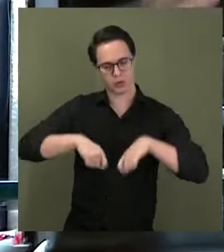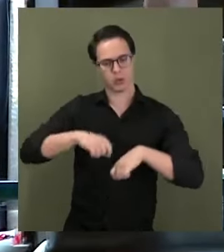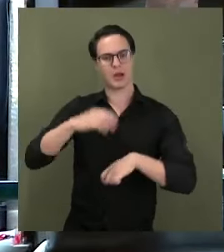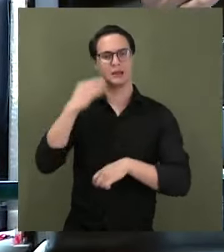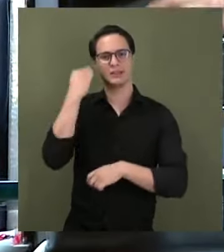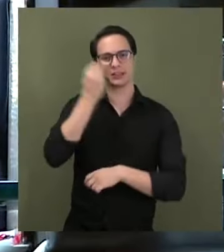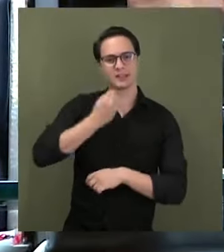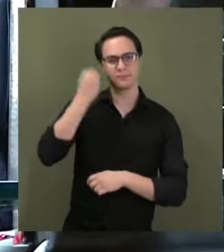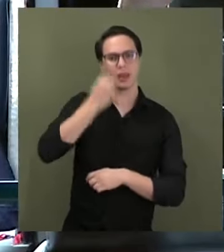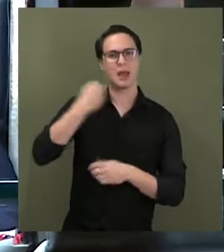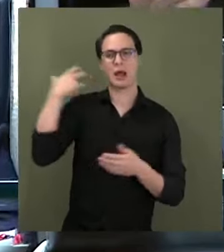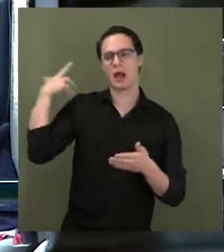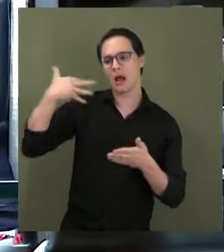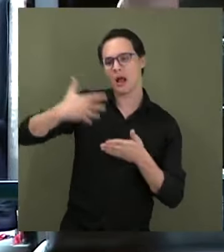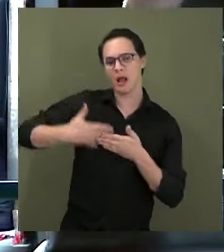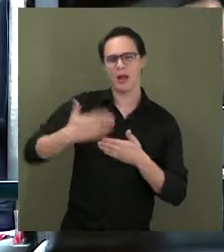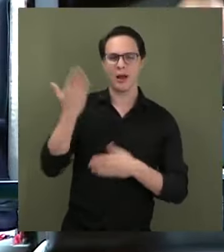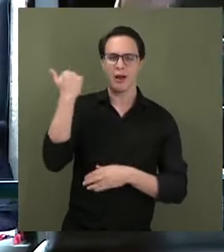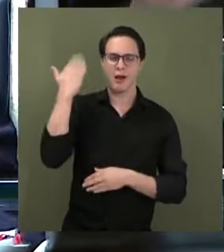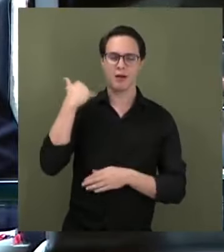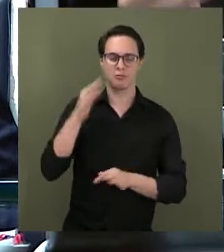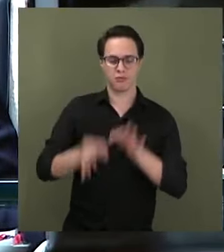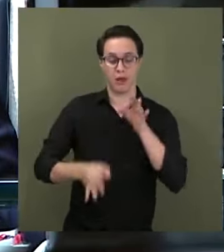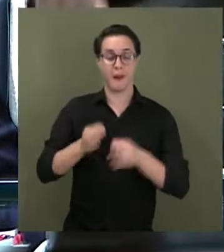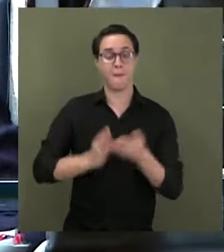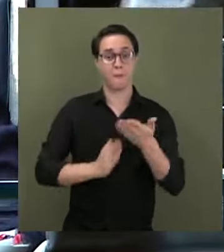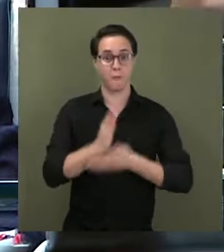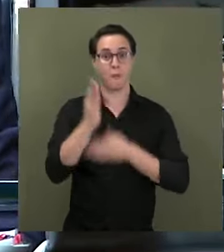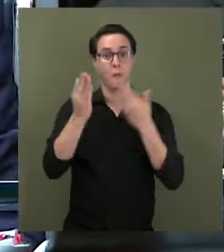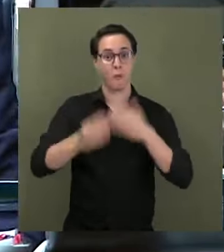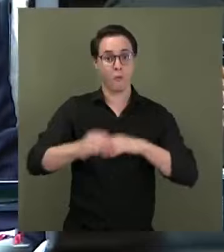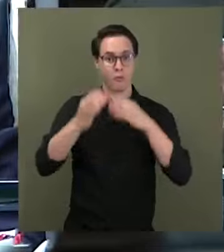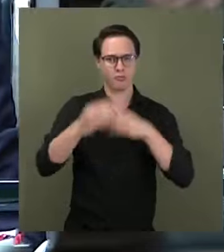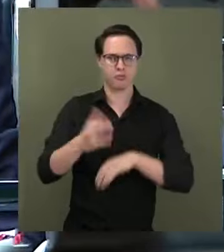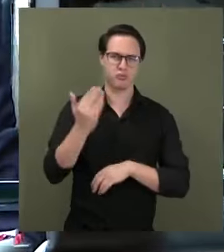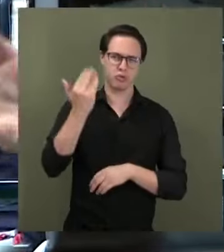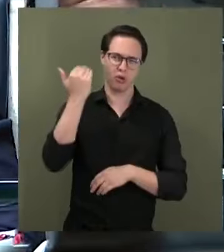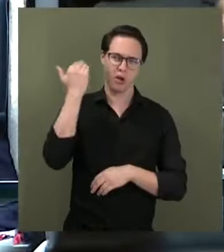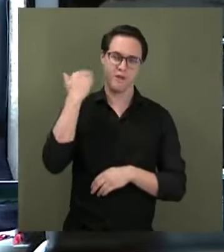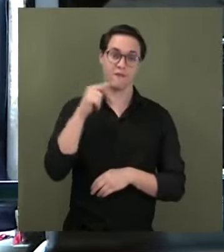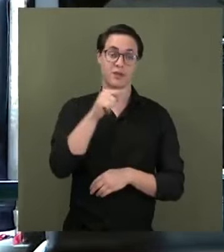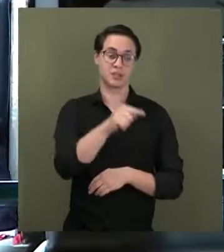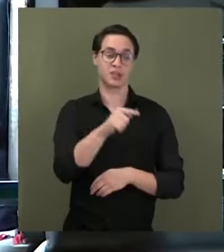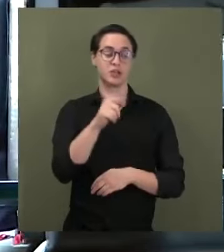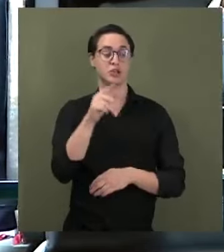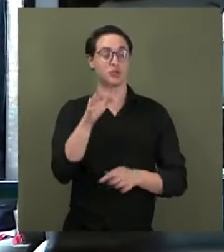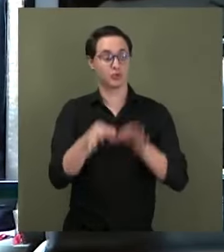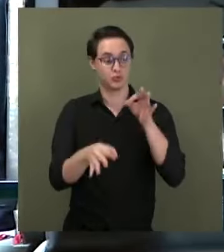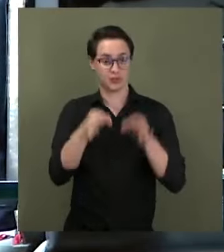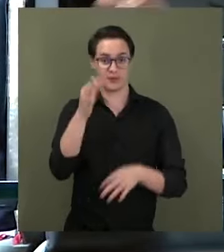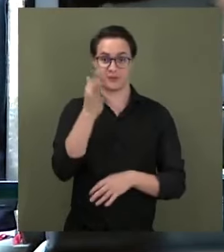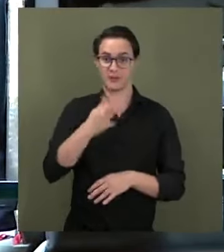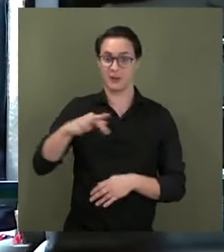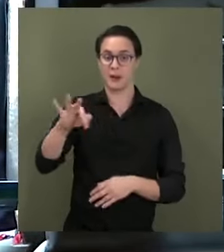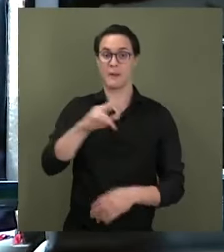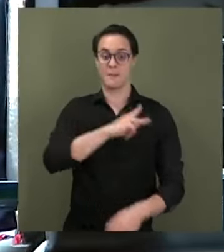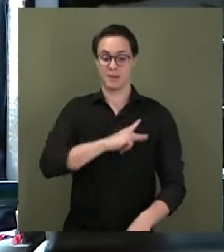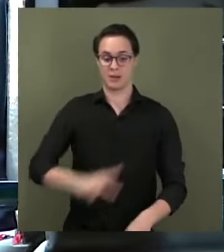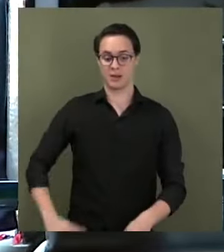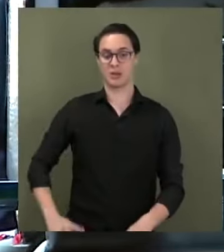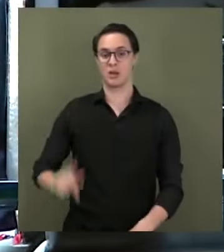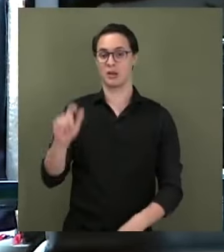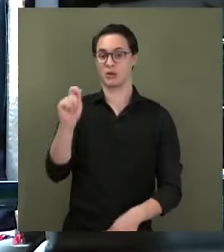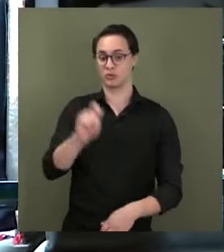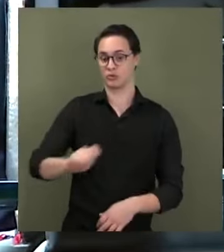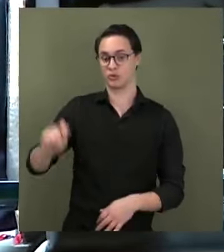sua experiência, inclusive de magistrado aprovado no concurso público lá atrás, como juiz federal que foi, presidente da Associação